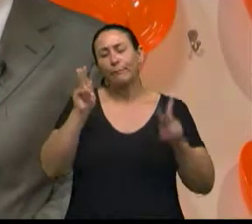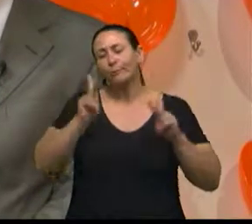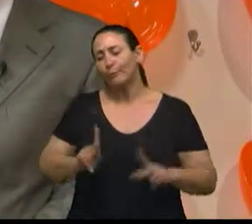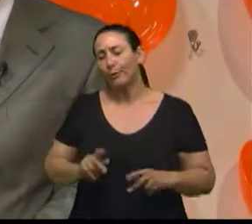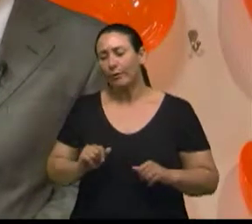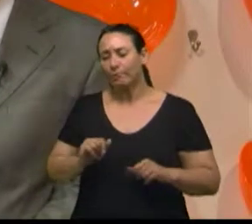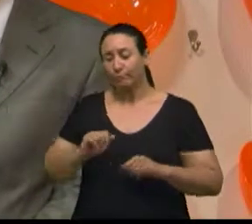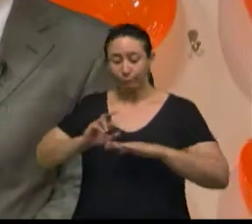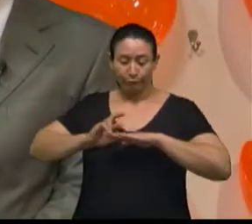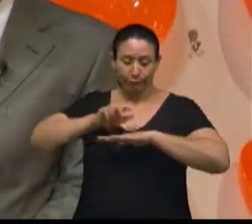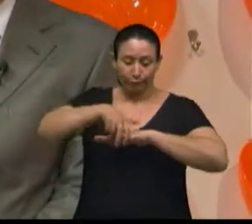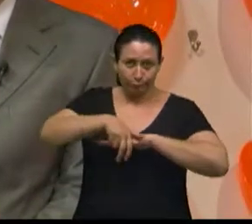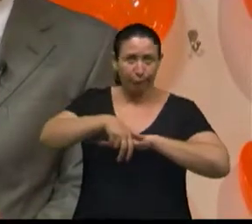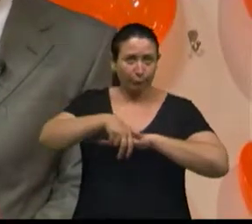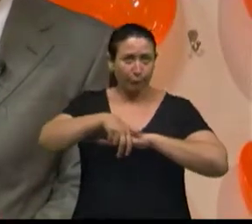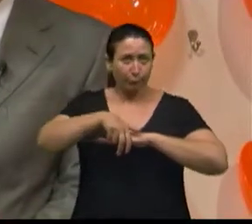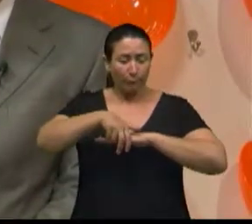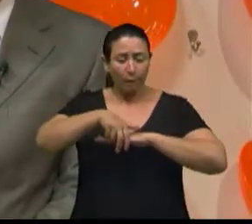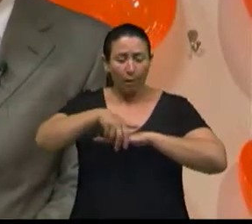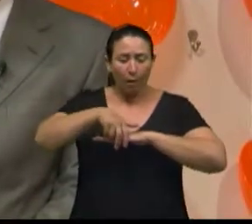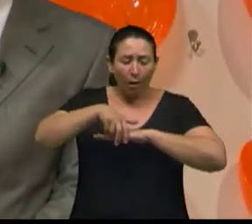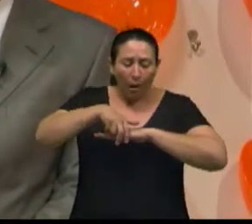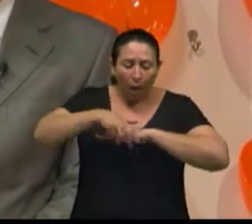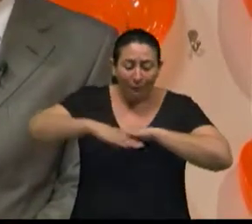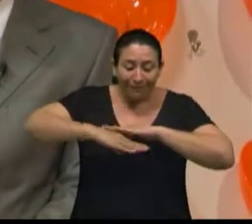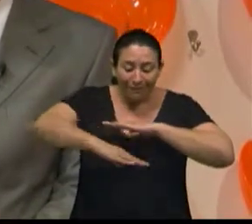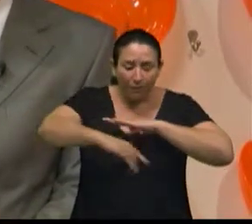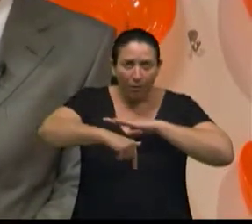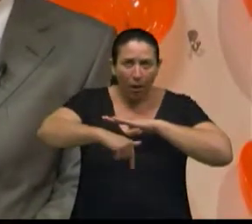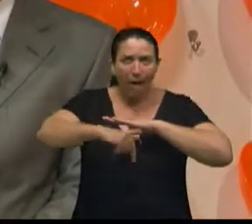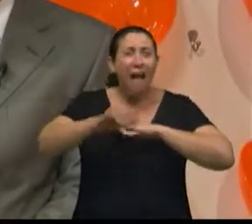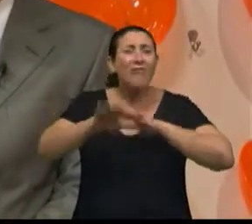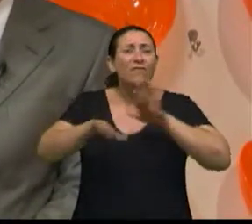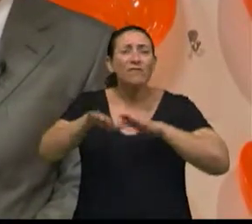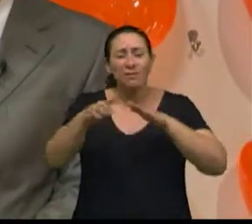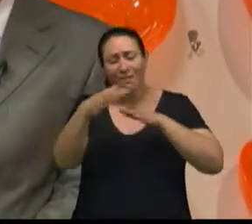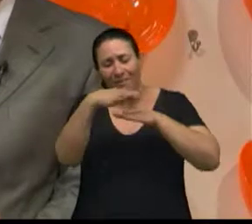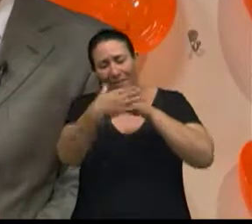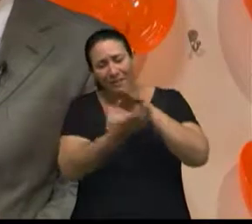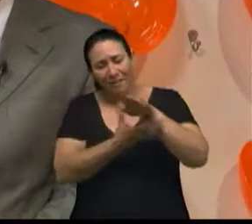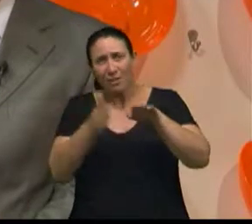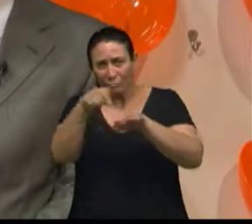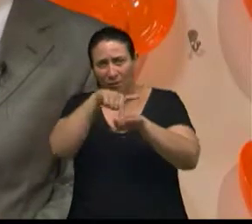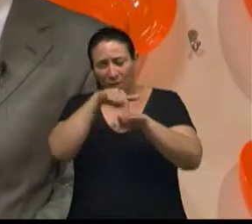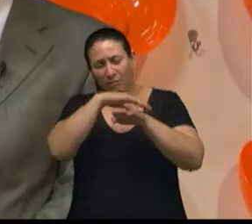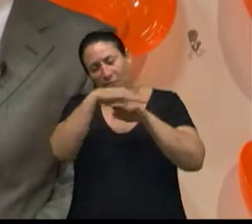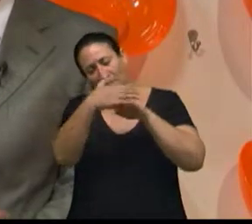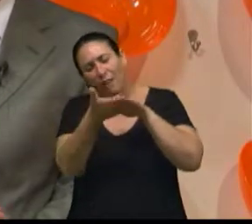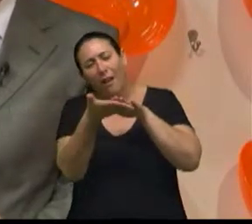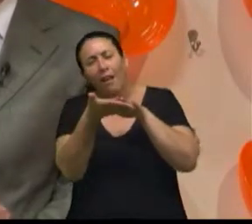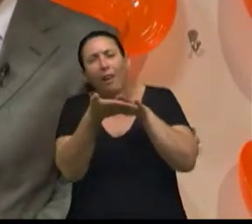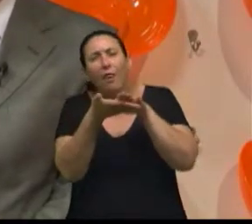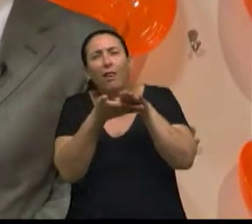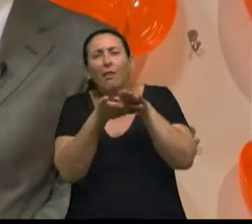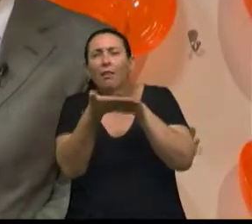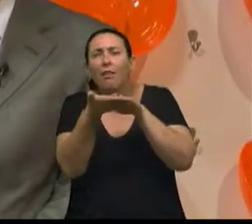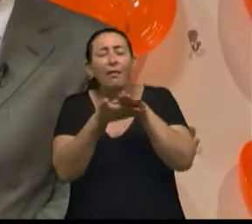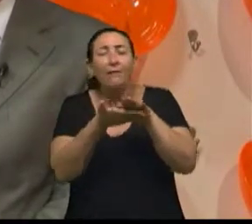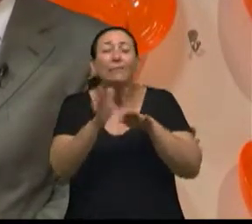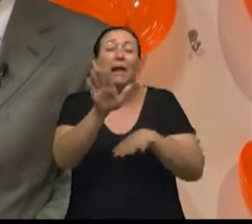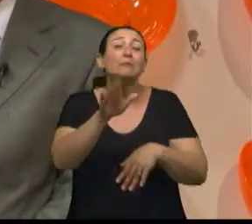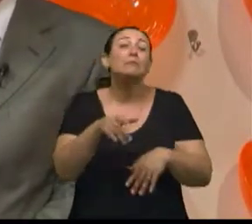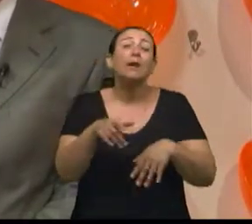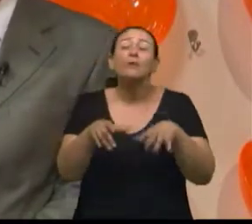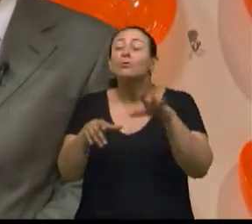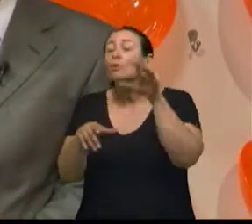botar o pé no chão e está acostumada a usar um chinelinho muito liso e muitas vezes, sem querer, derrubou um pouquinho d'água